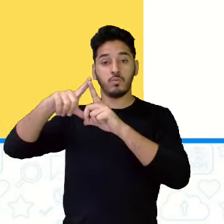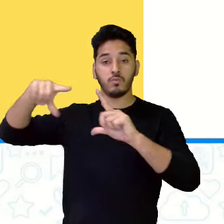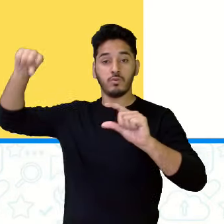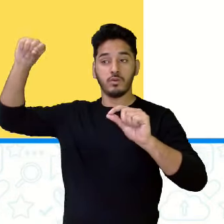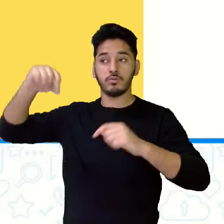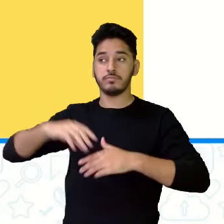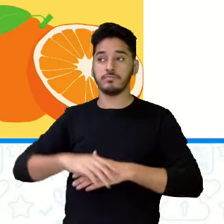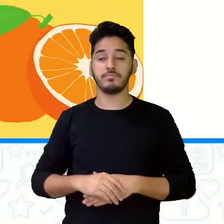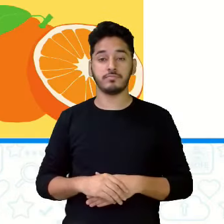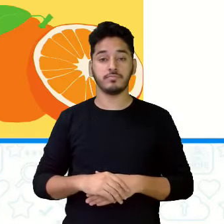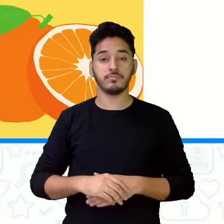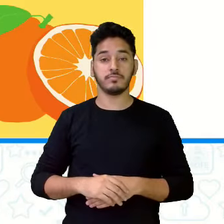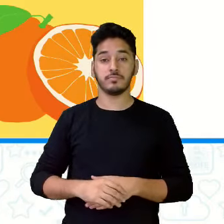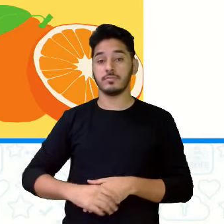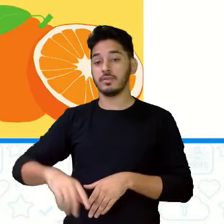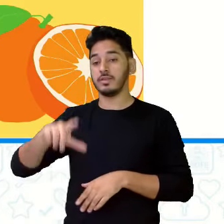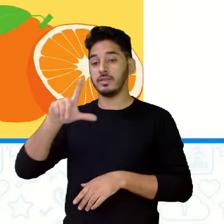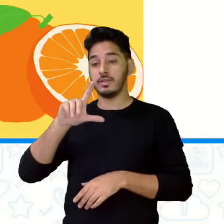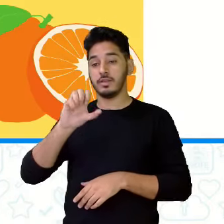Lua, leite,